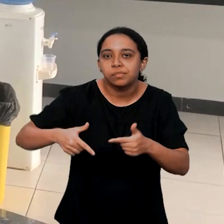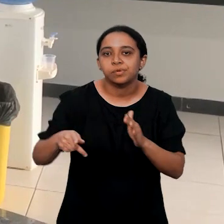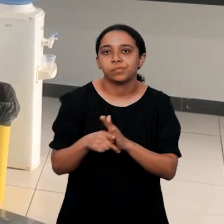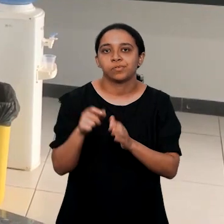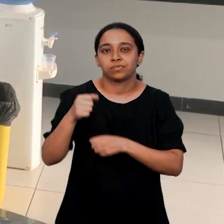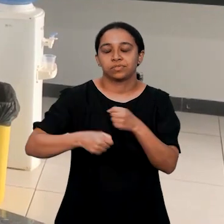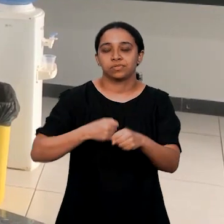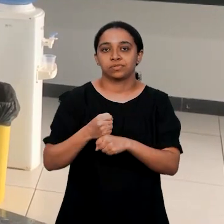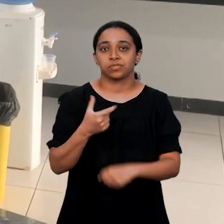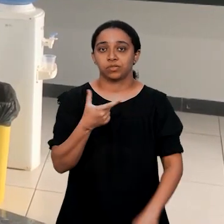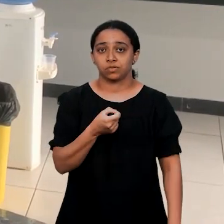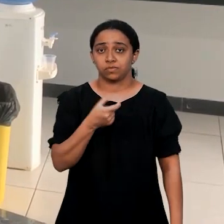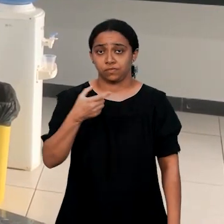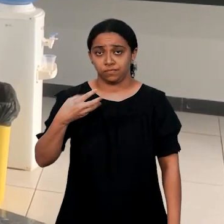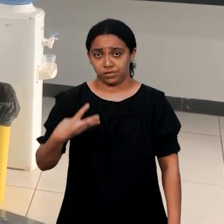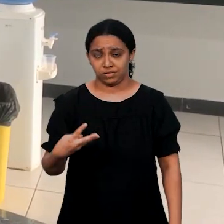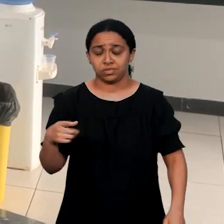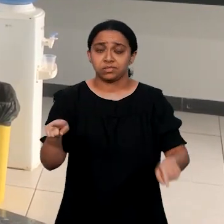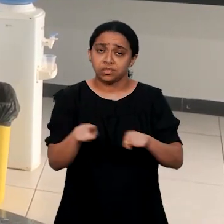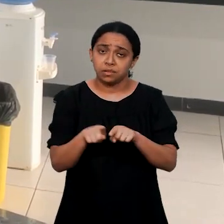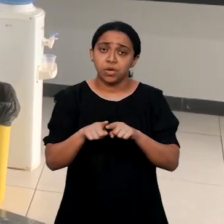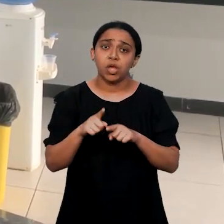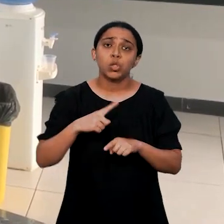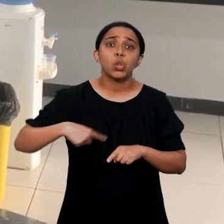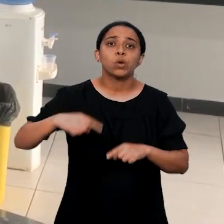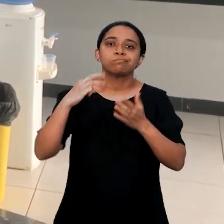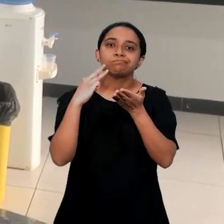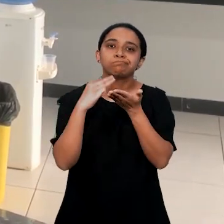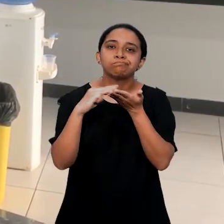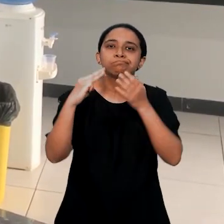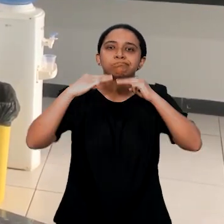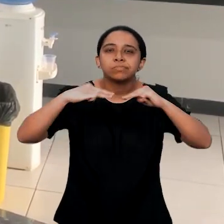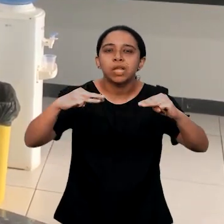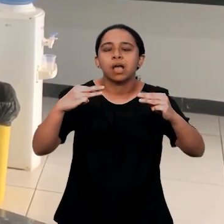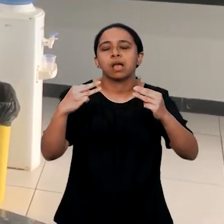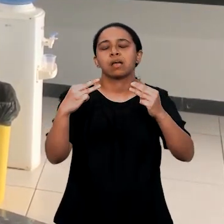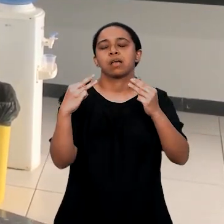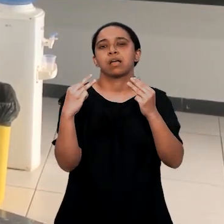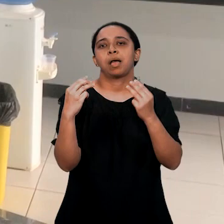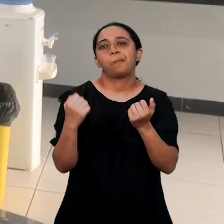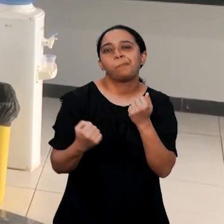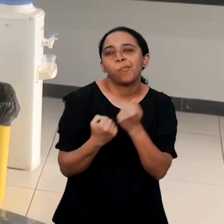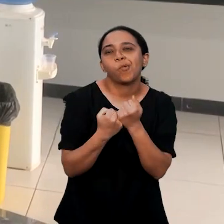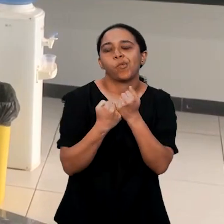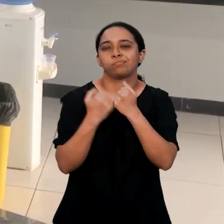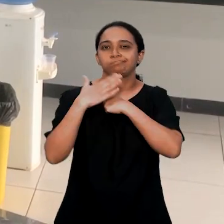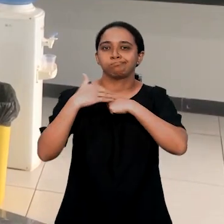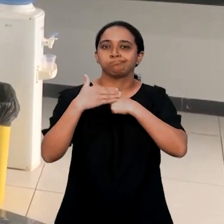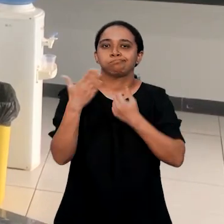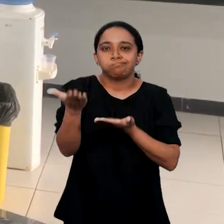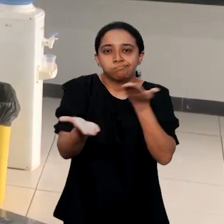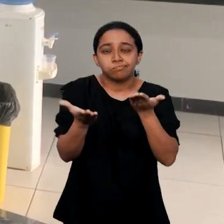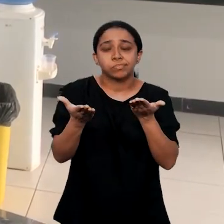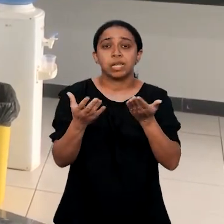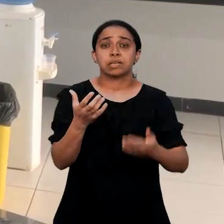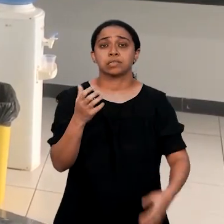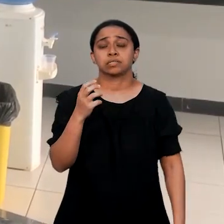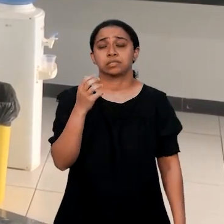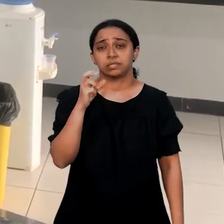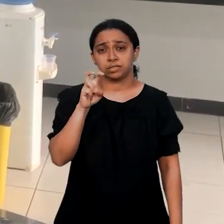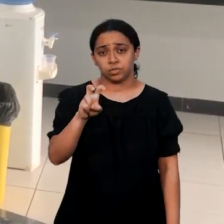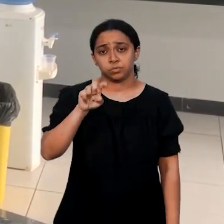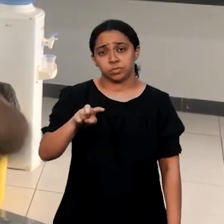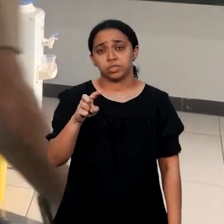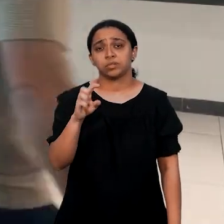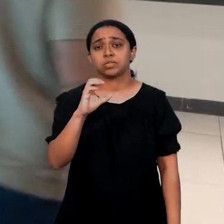atividades letivas do ano de 2023, deixar aqui a nossa mensagem de acolhimento aos nossos 6